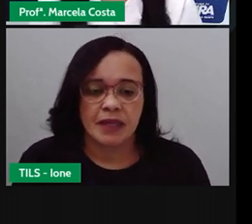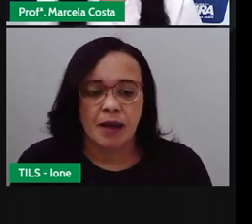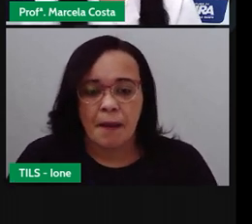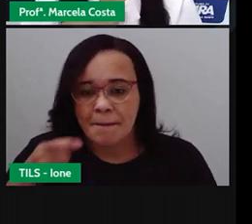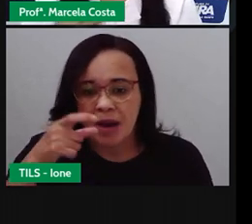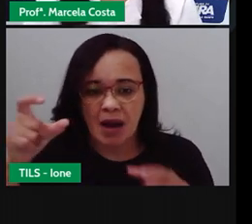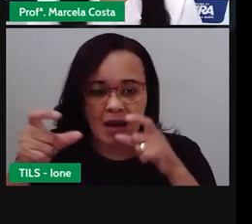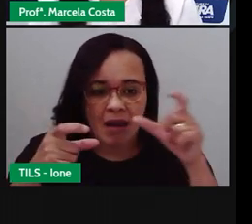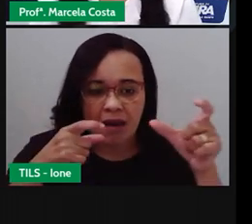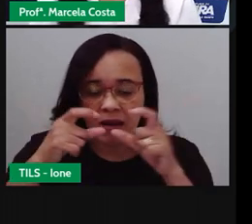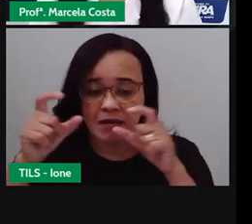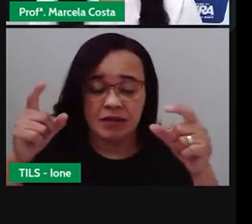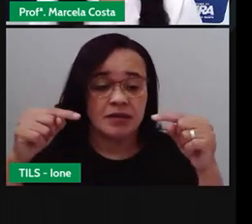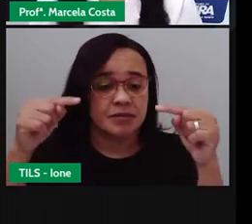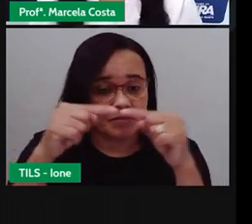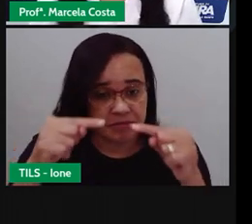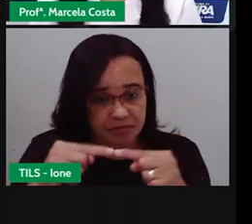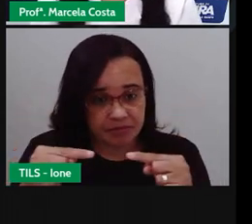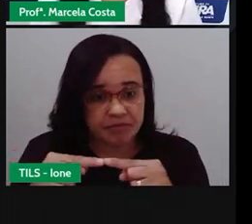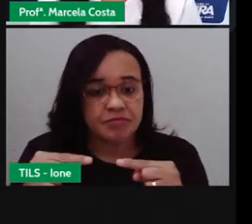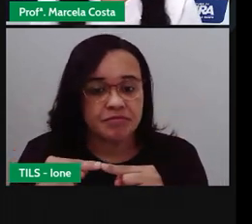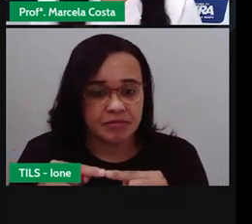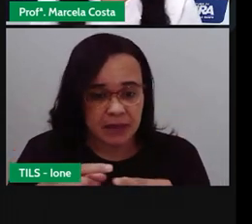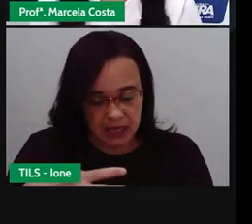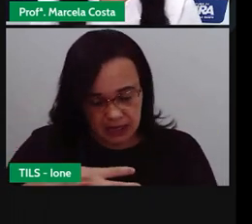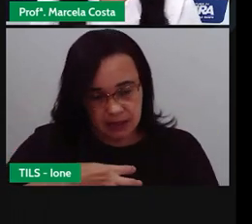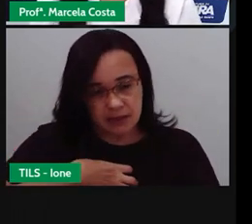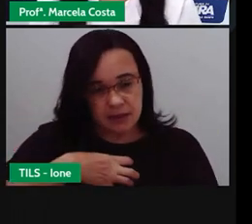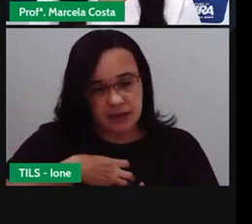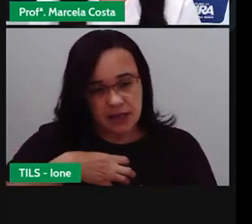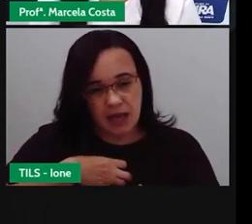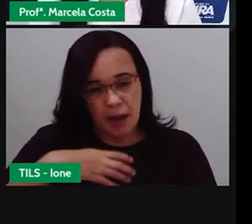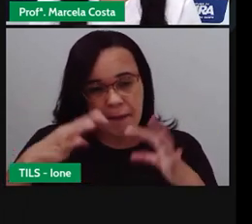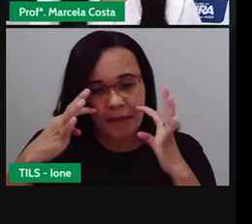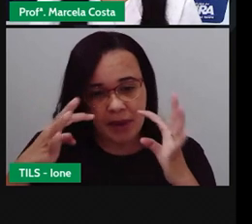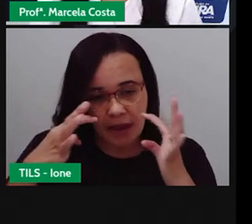Todas têm o mesmo som no final da palavra.